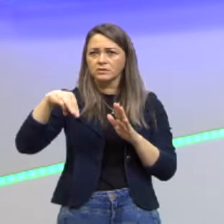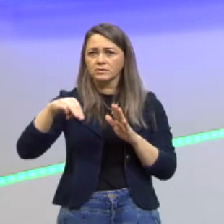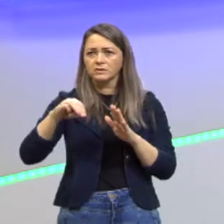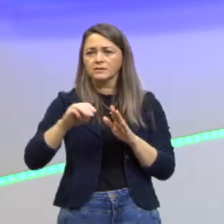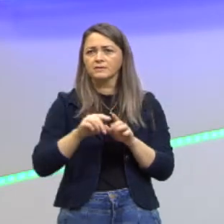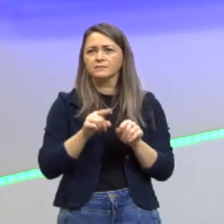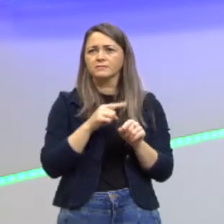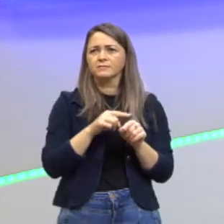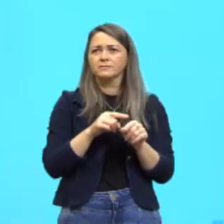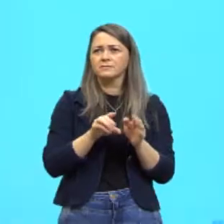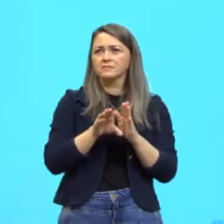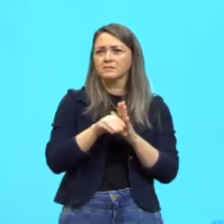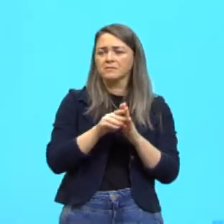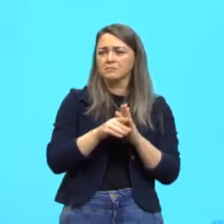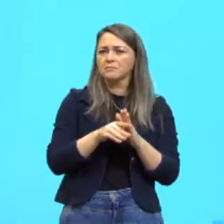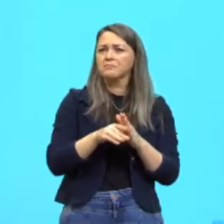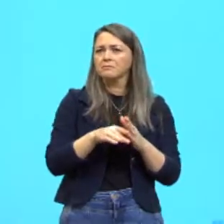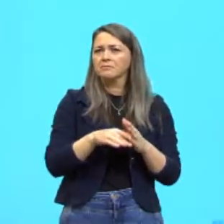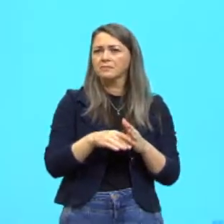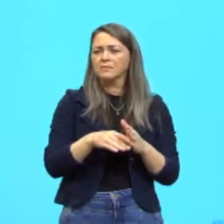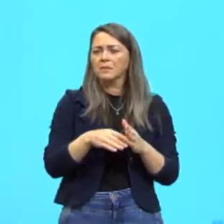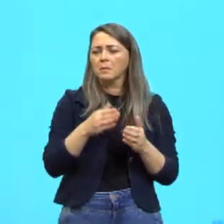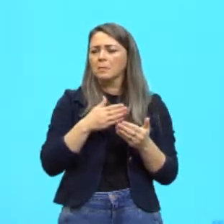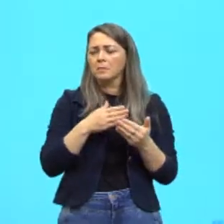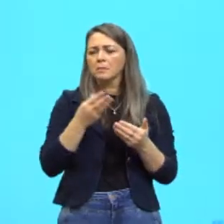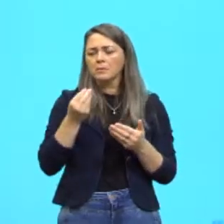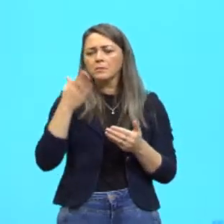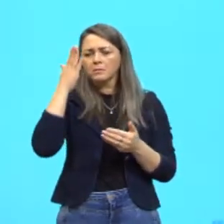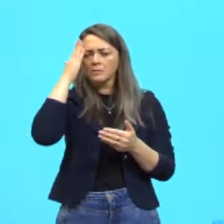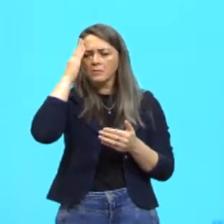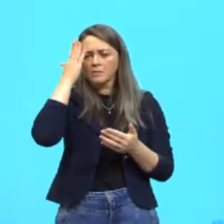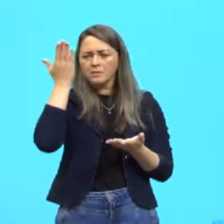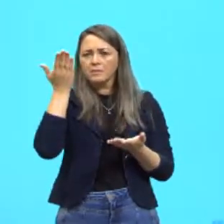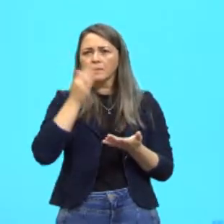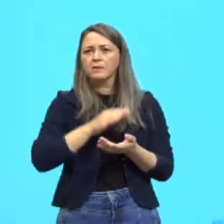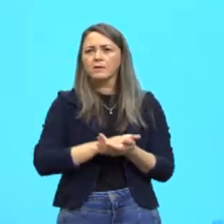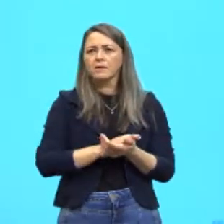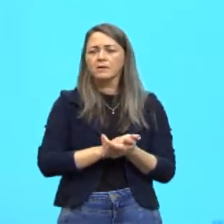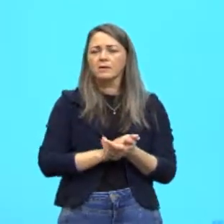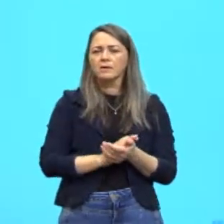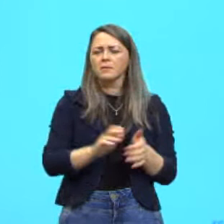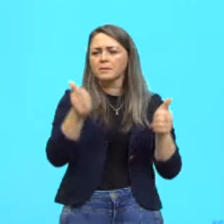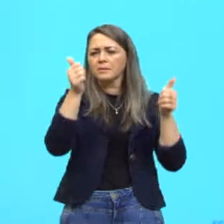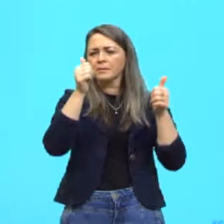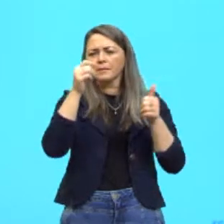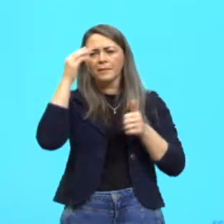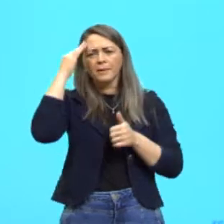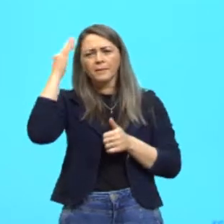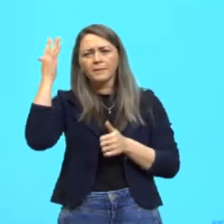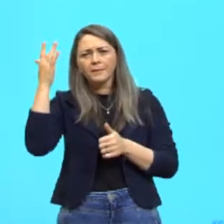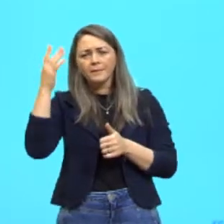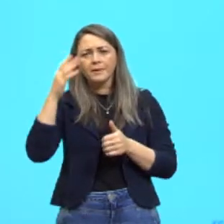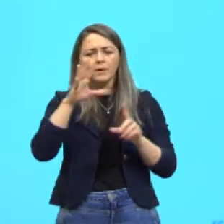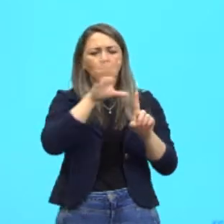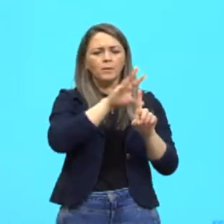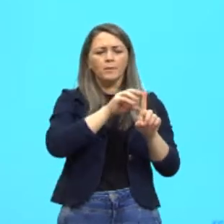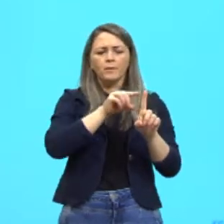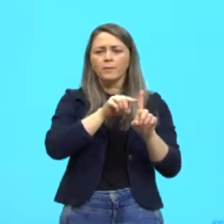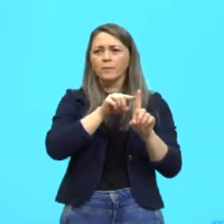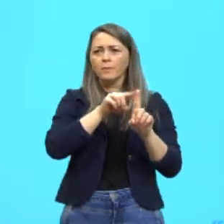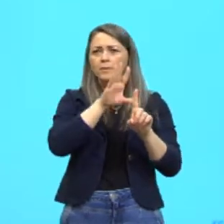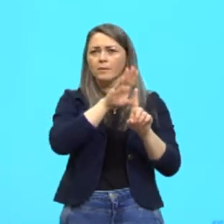já tranquilo para muitas pessoas, né? Que simplesmente imaginam o que é um clone, ou seja, uma cópia.